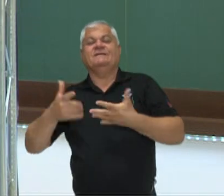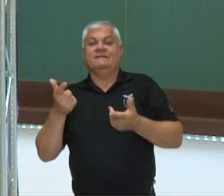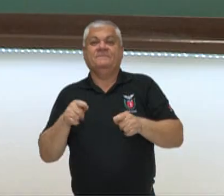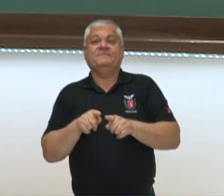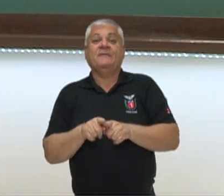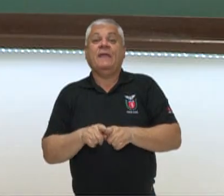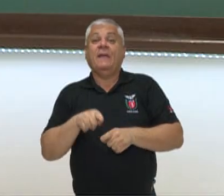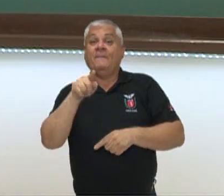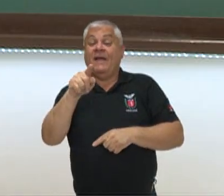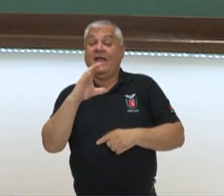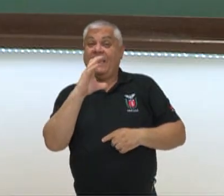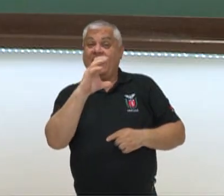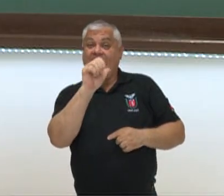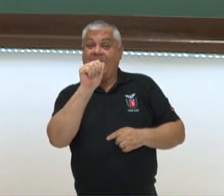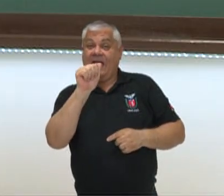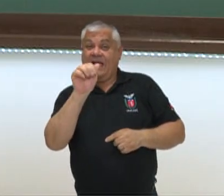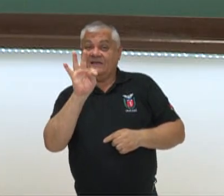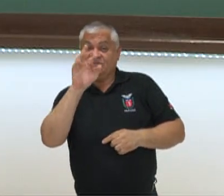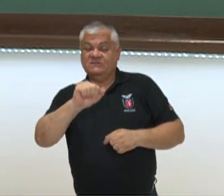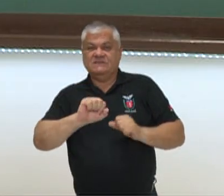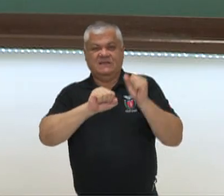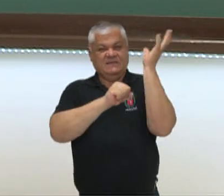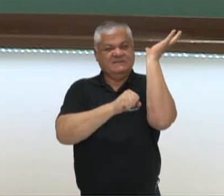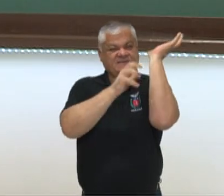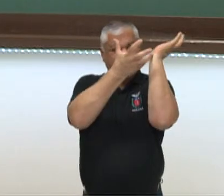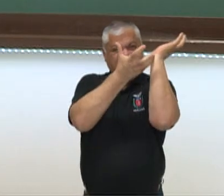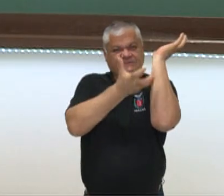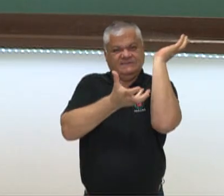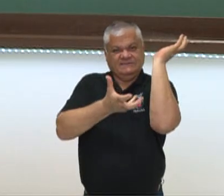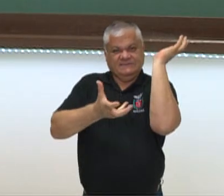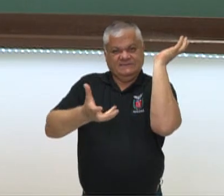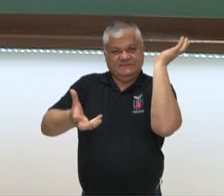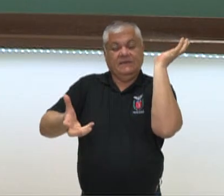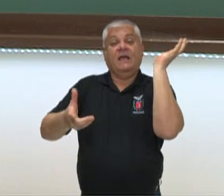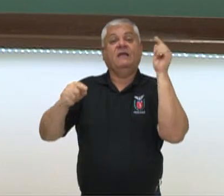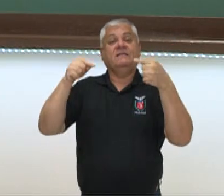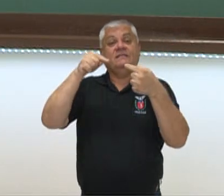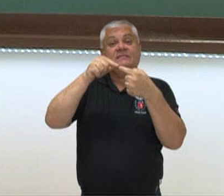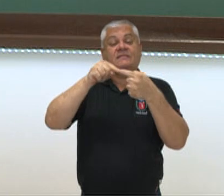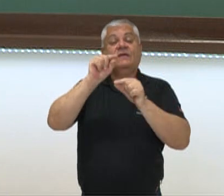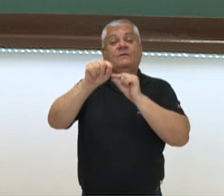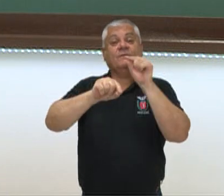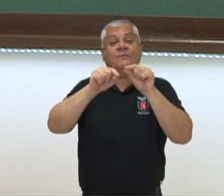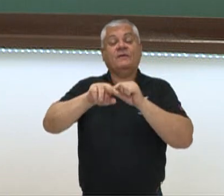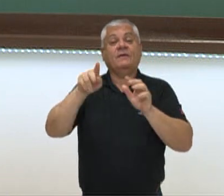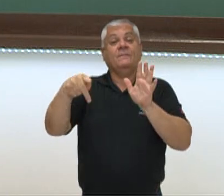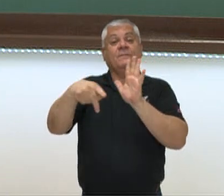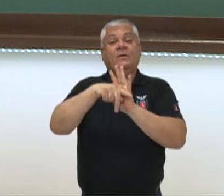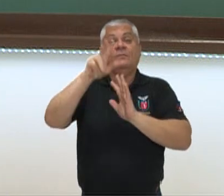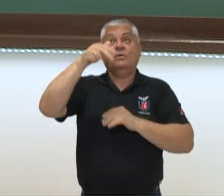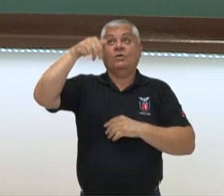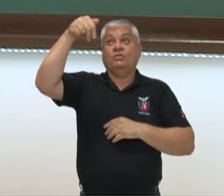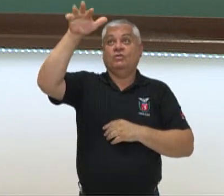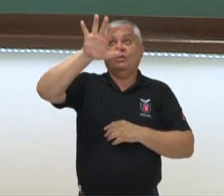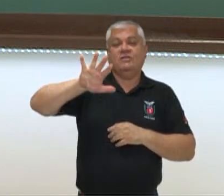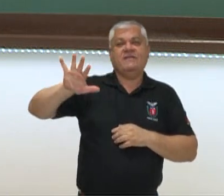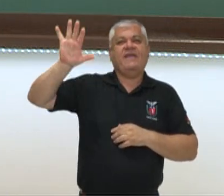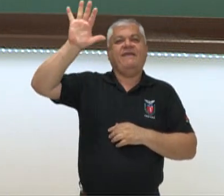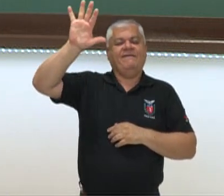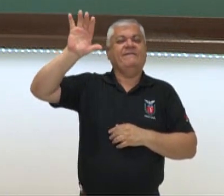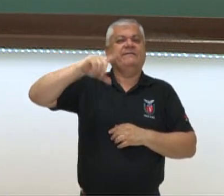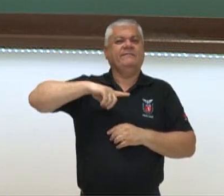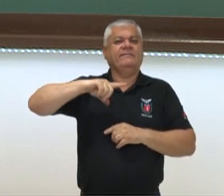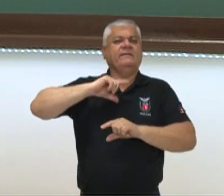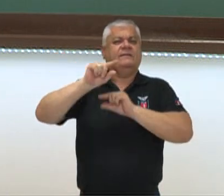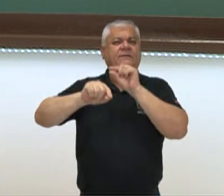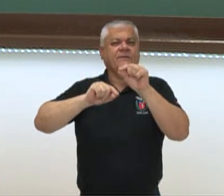Já a Caatinga é um bioma que está presente principalmente na região nordeste do território brasileiro e